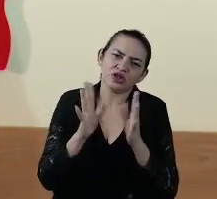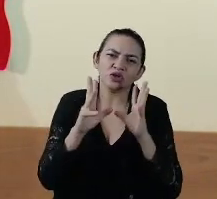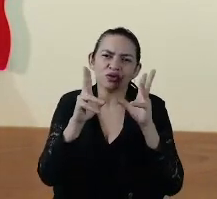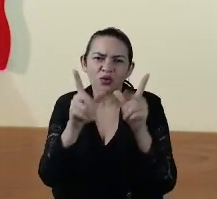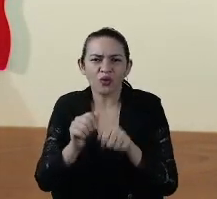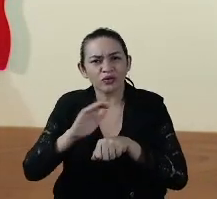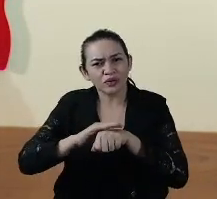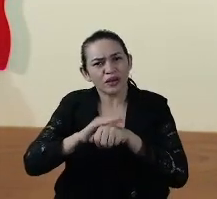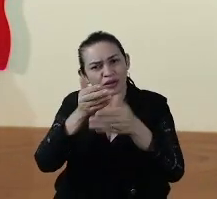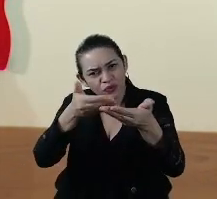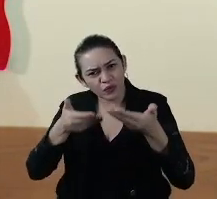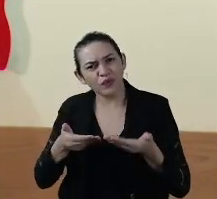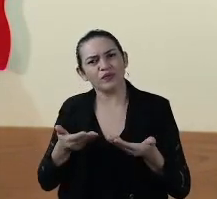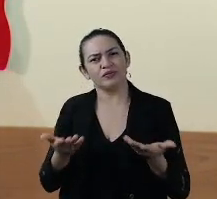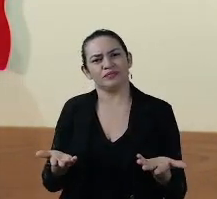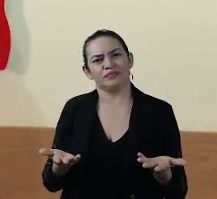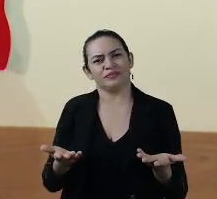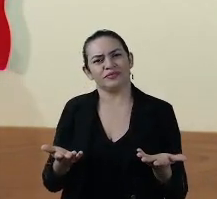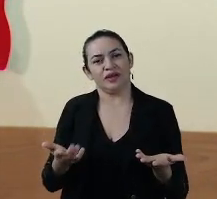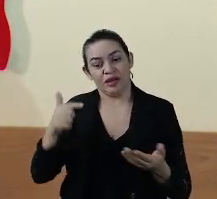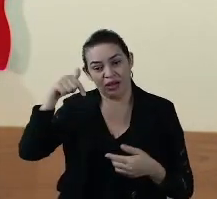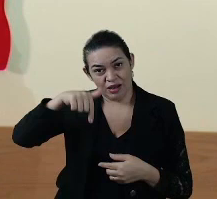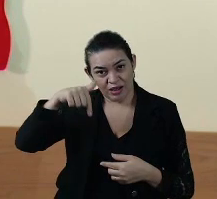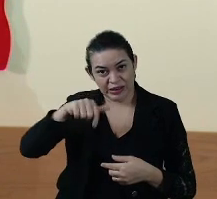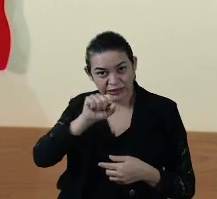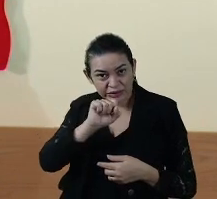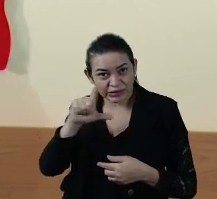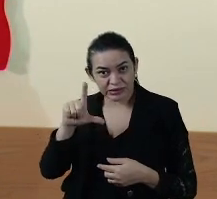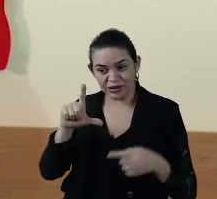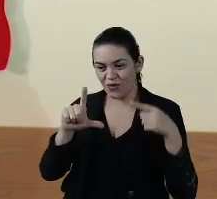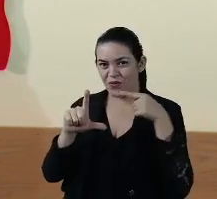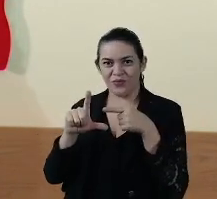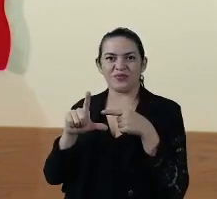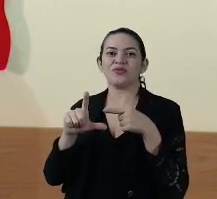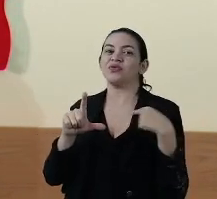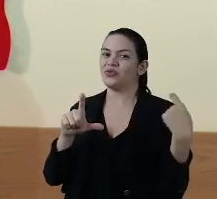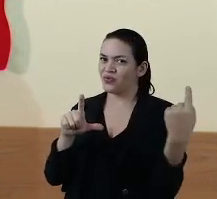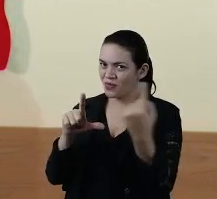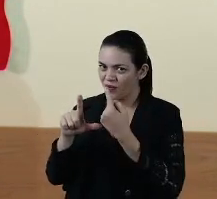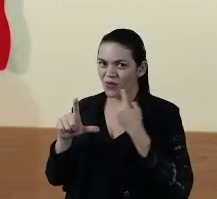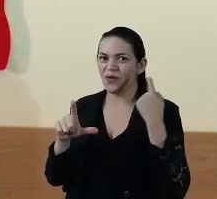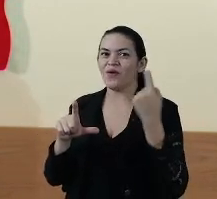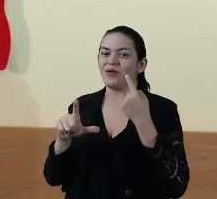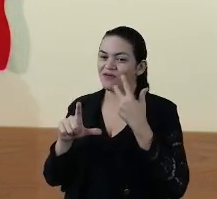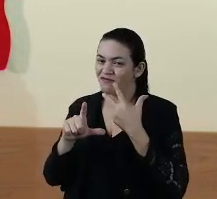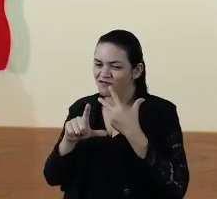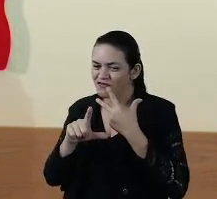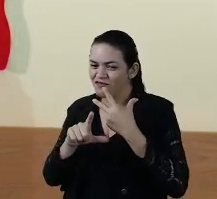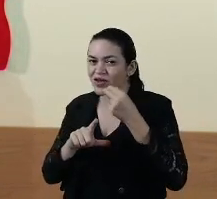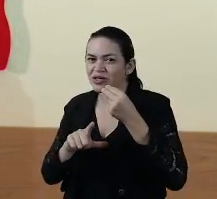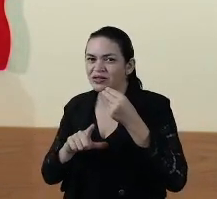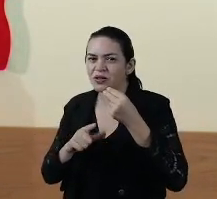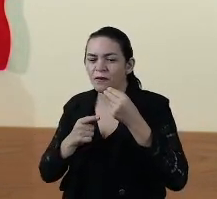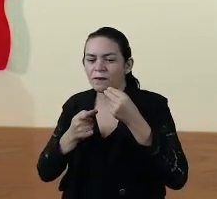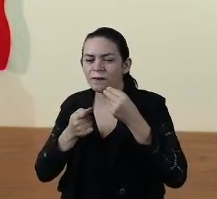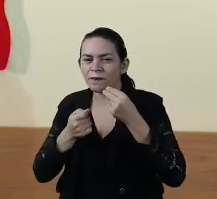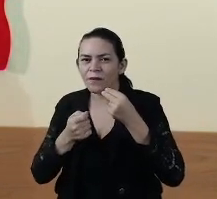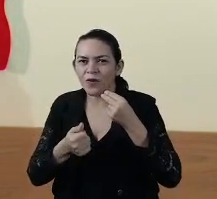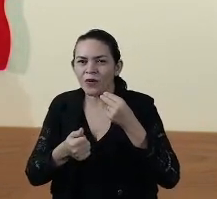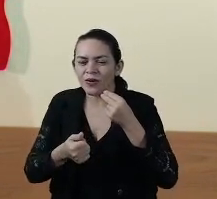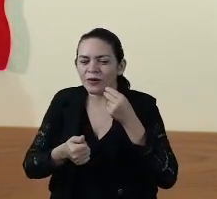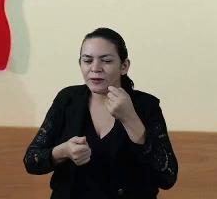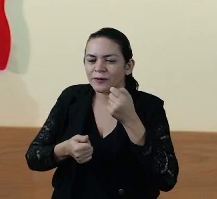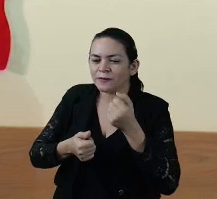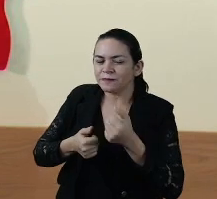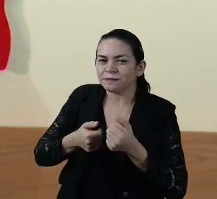este convite, porque na ilha nós estamos vencendo aos poucos, passo a